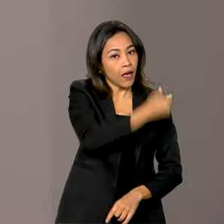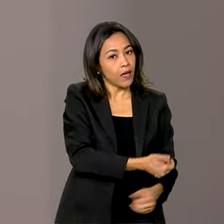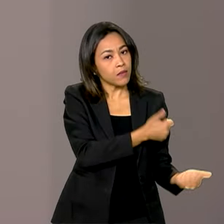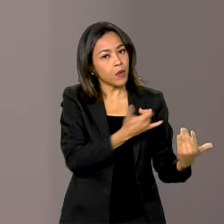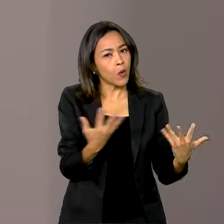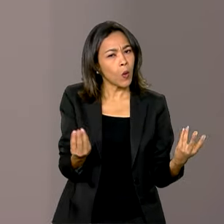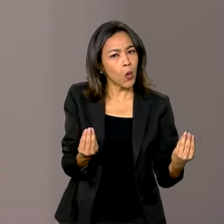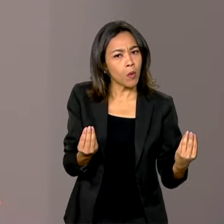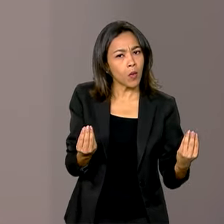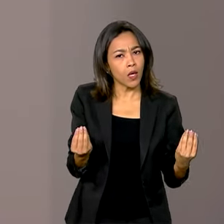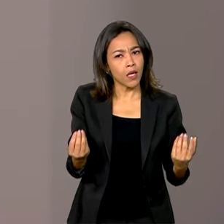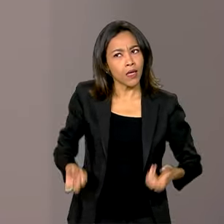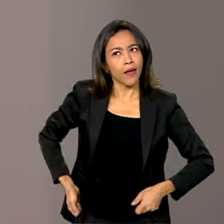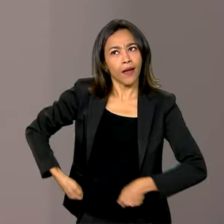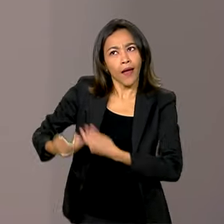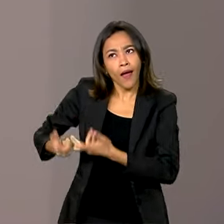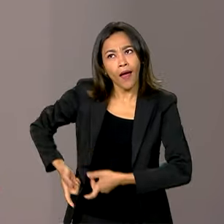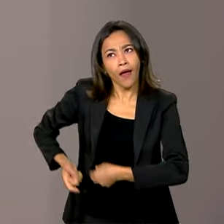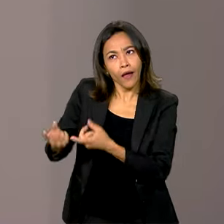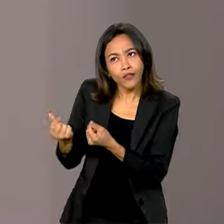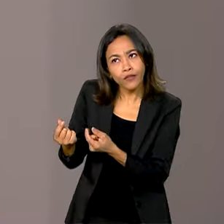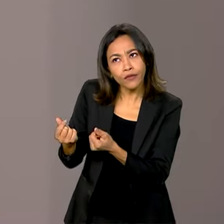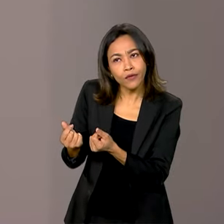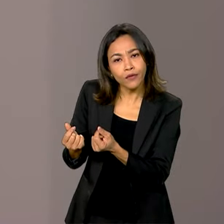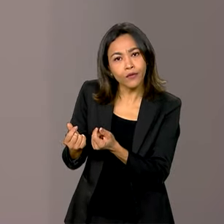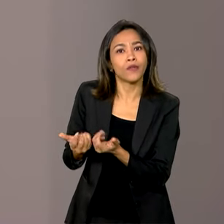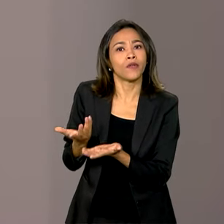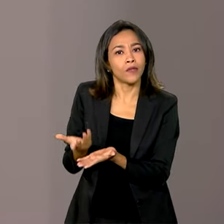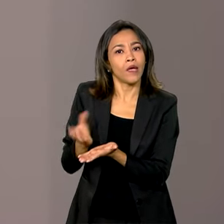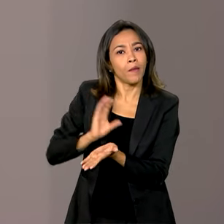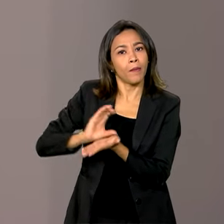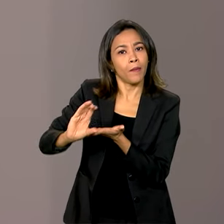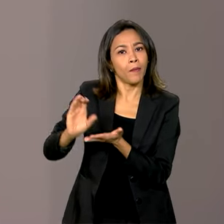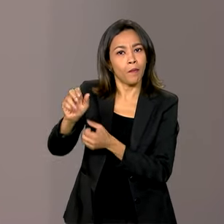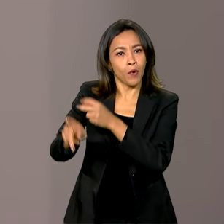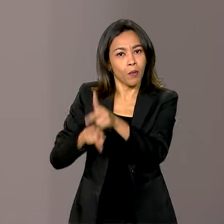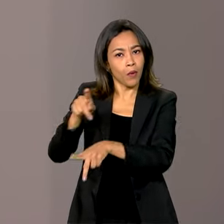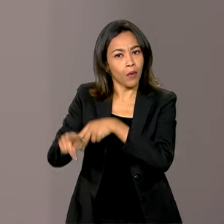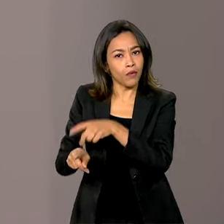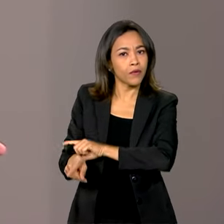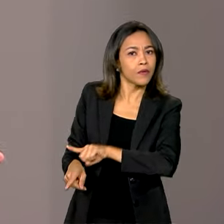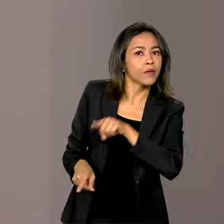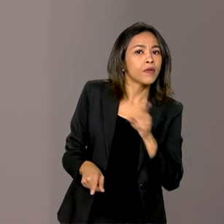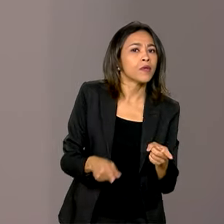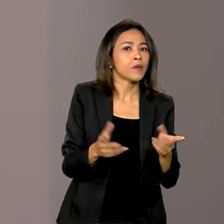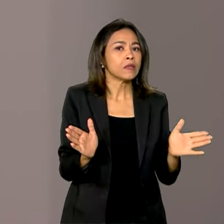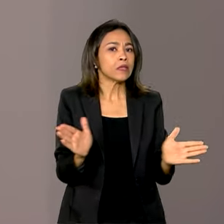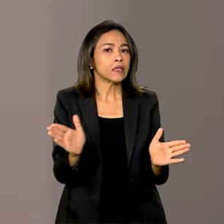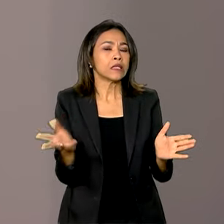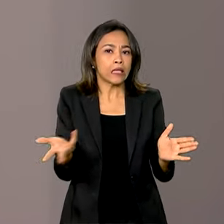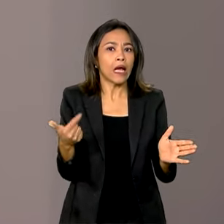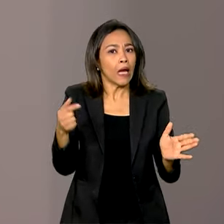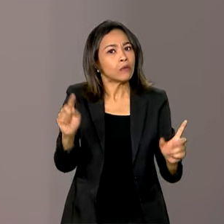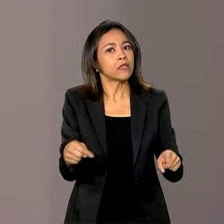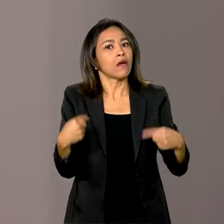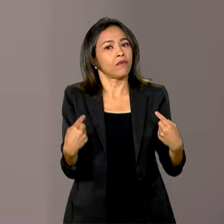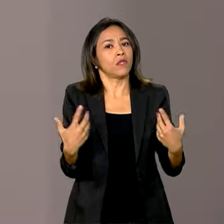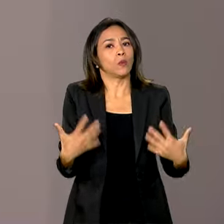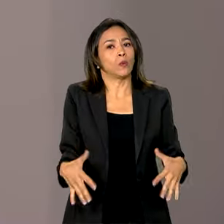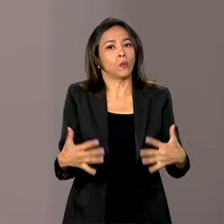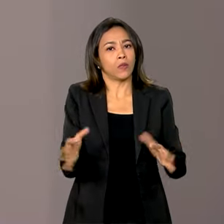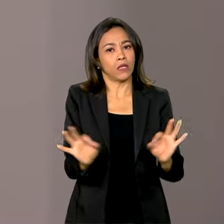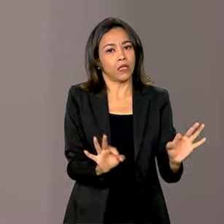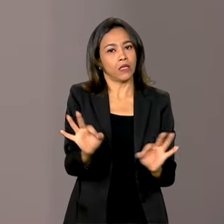redução de gastos com investimentos em benefício da população. Ela explicou que vai enfrentar esse grande desafio e